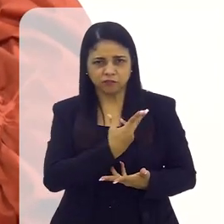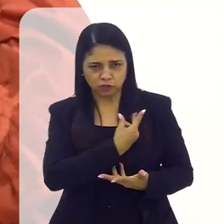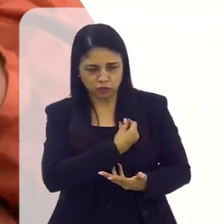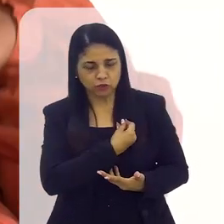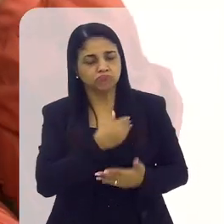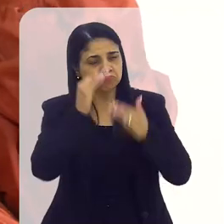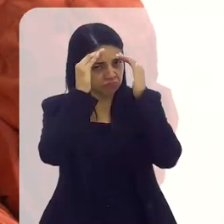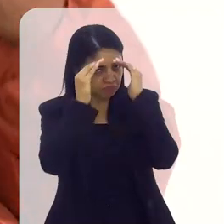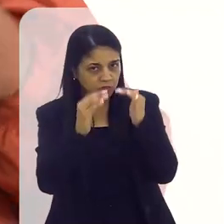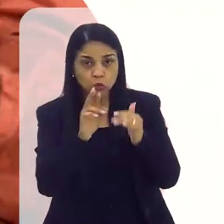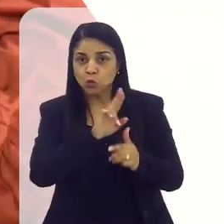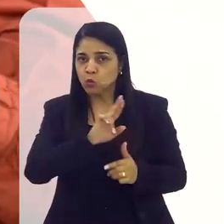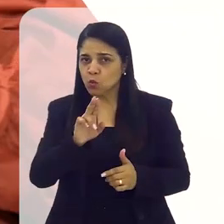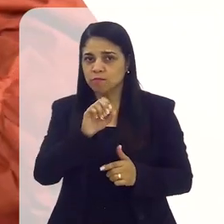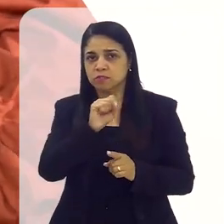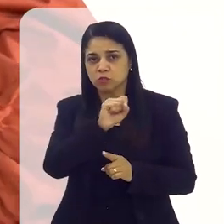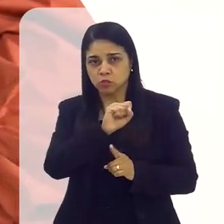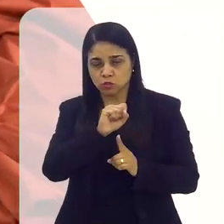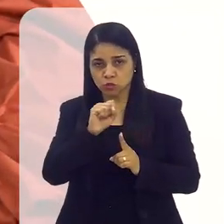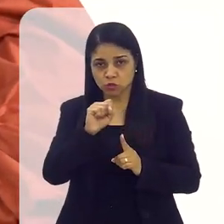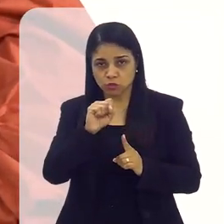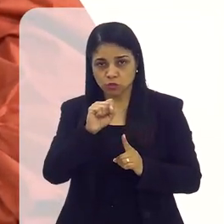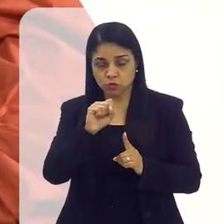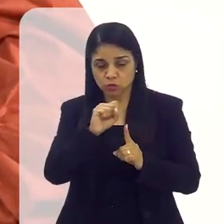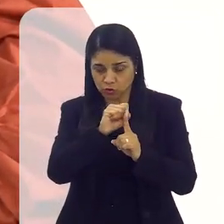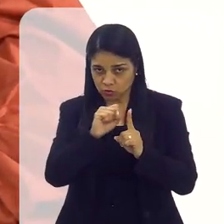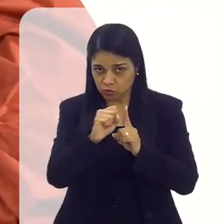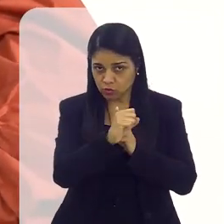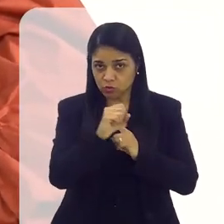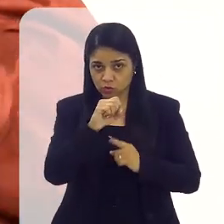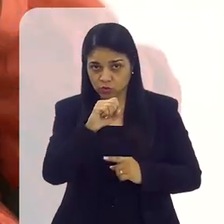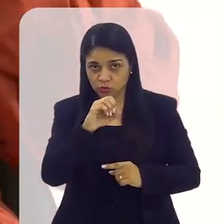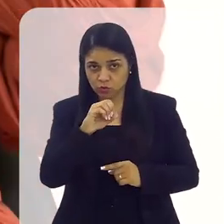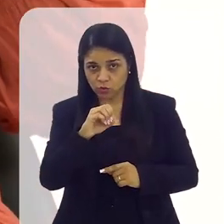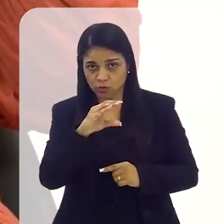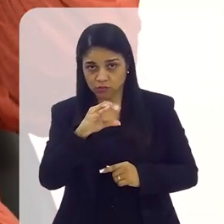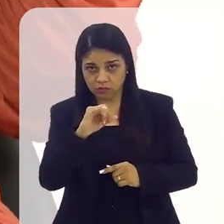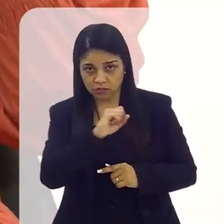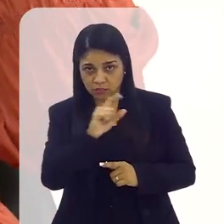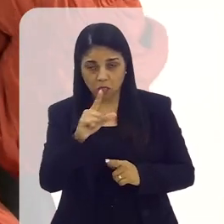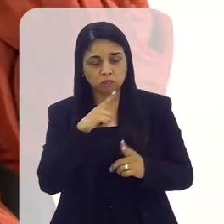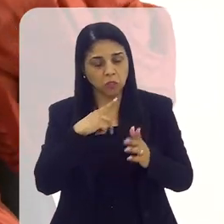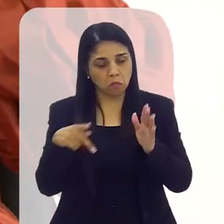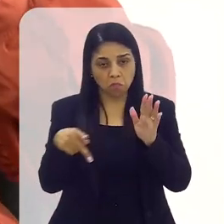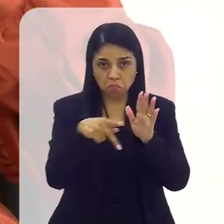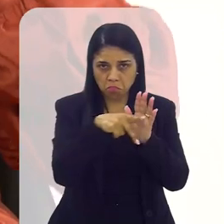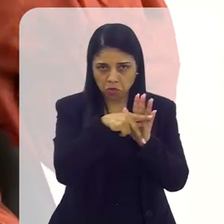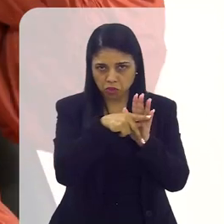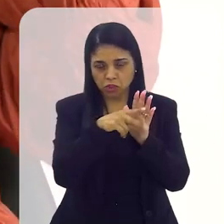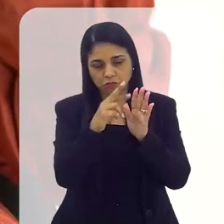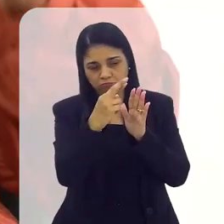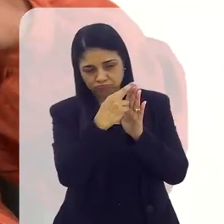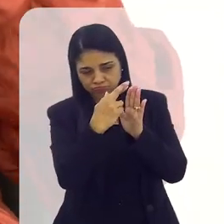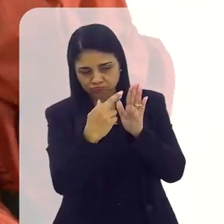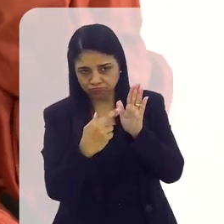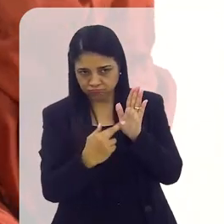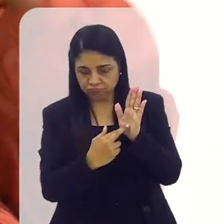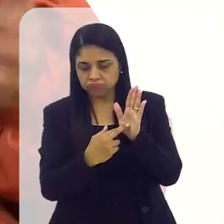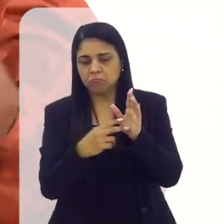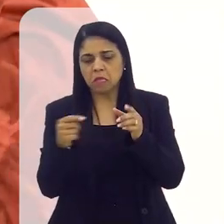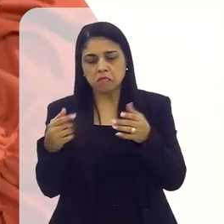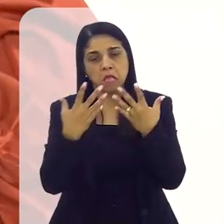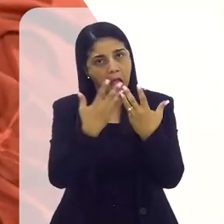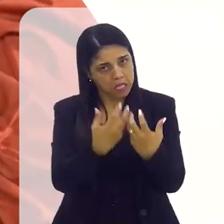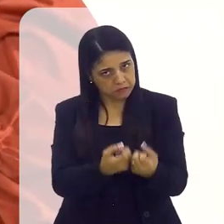respeita ali o nome social que ele traz. Eles têm um projeto inteiro, tem um padrão, e